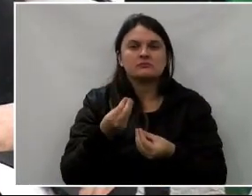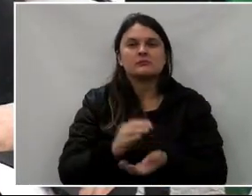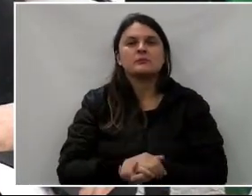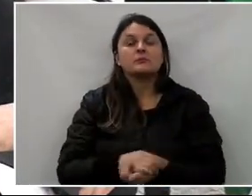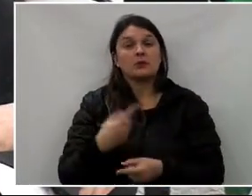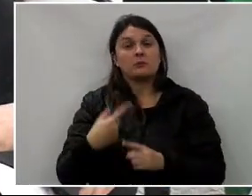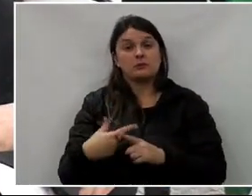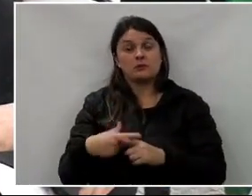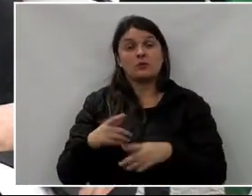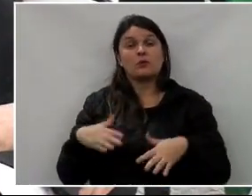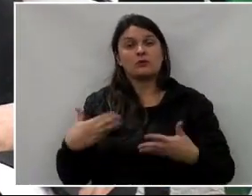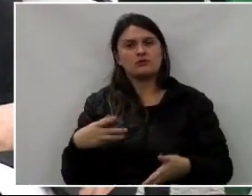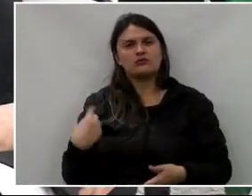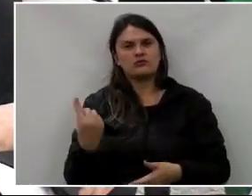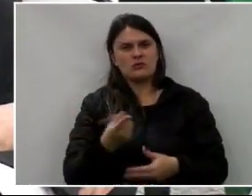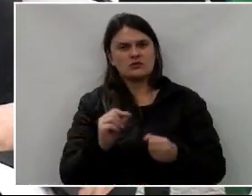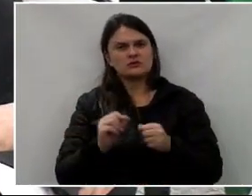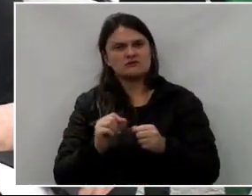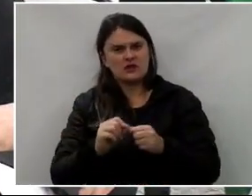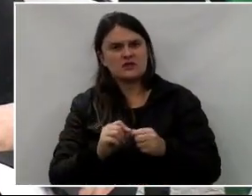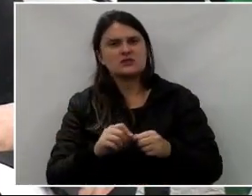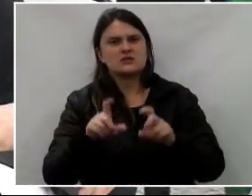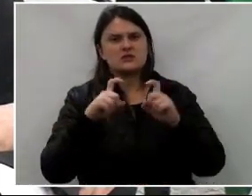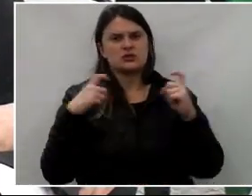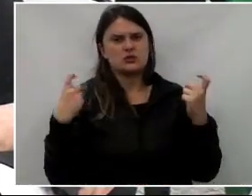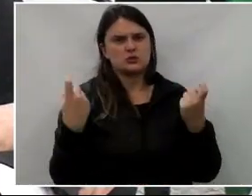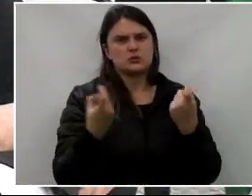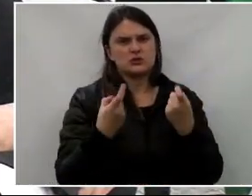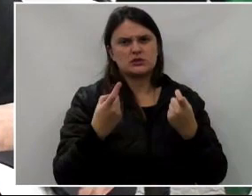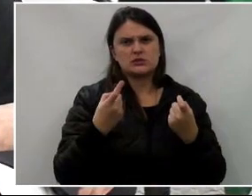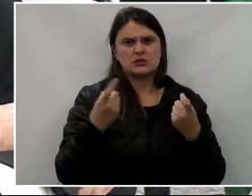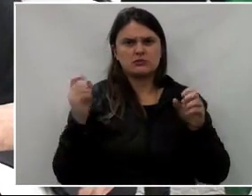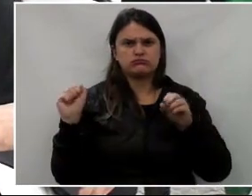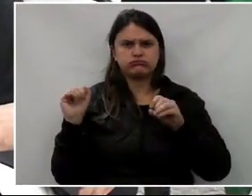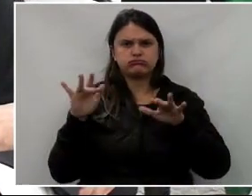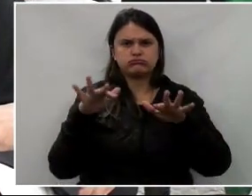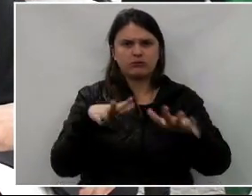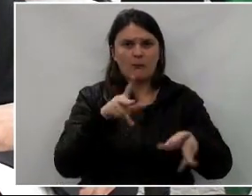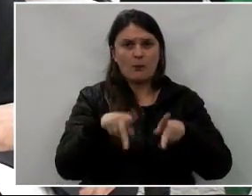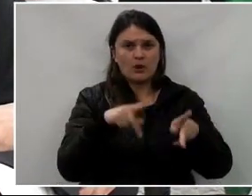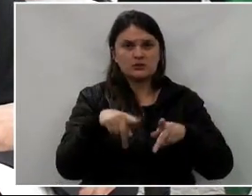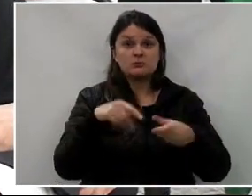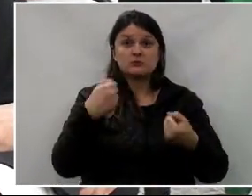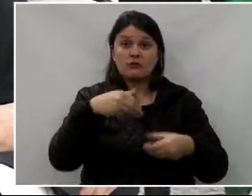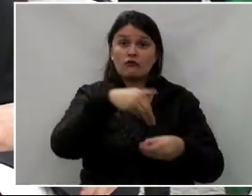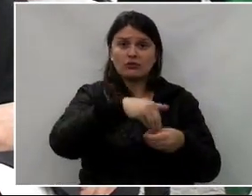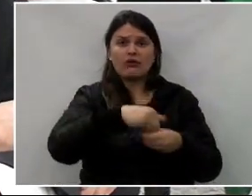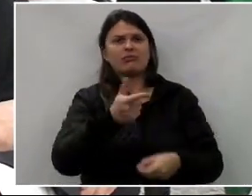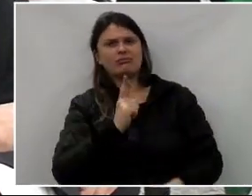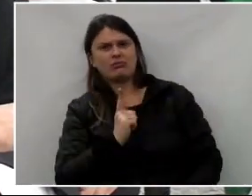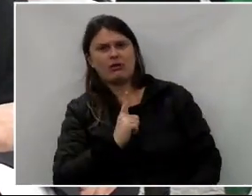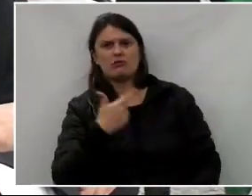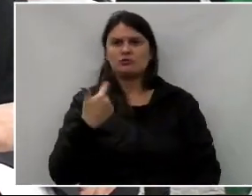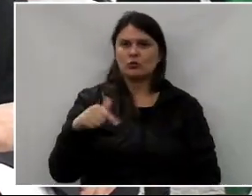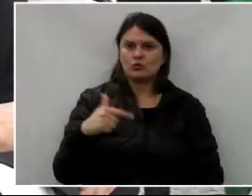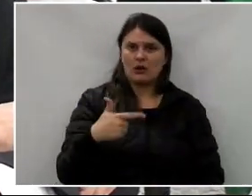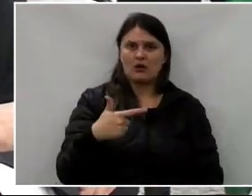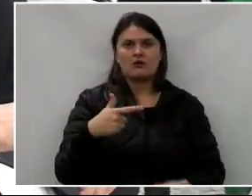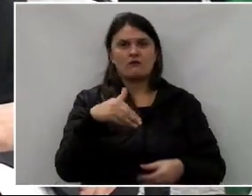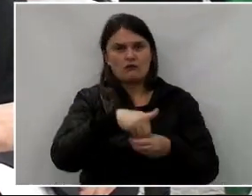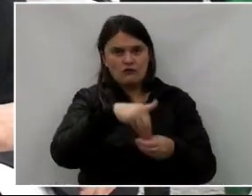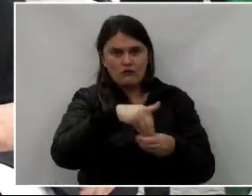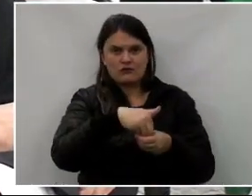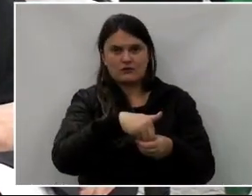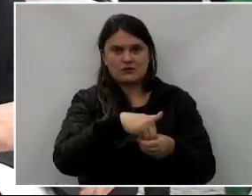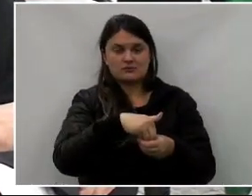porque quando nós fazemos uma audiência pública, ali é que vai sair a decisão de ter ou não ter algo no